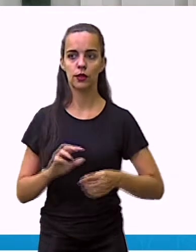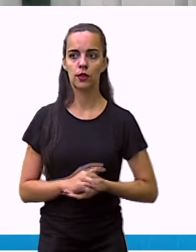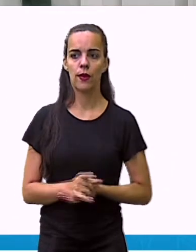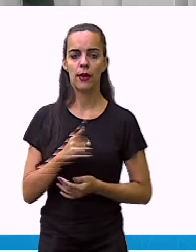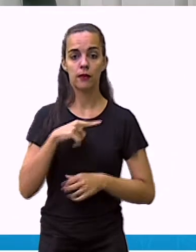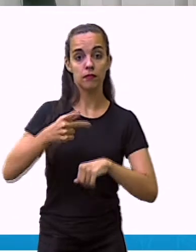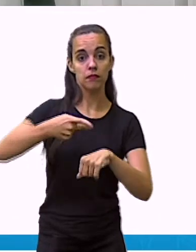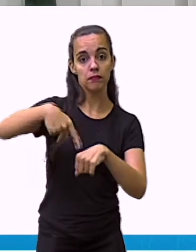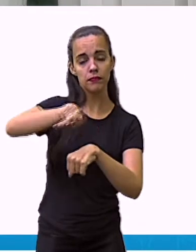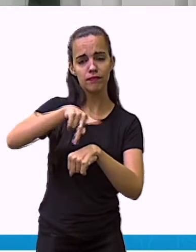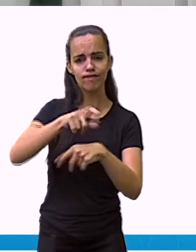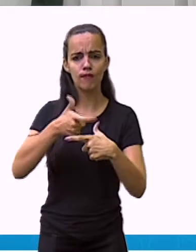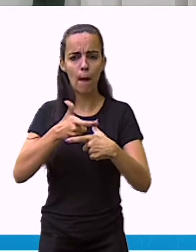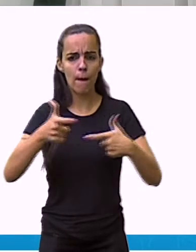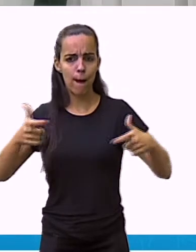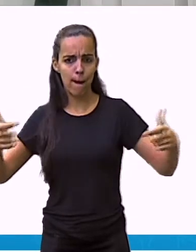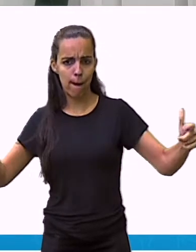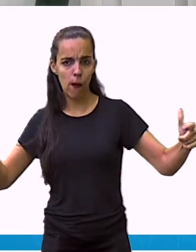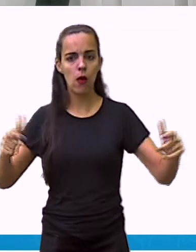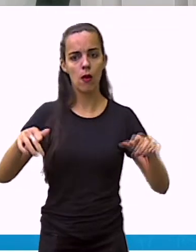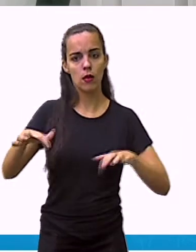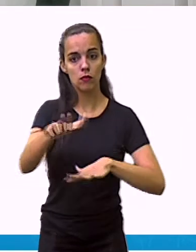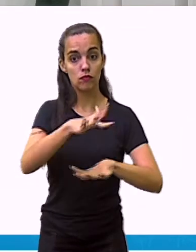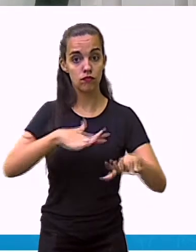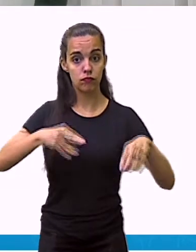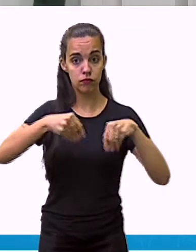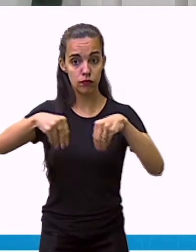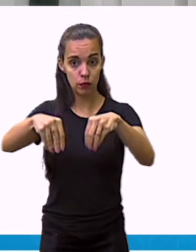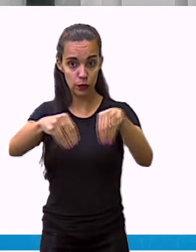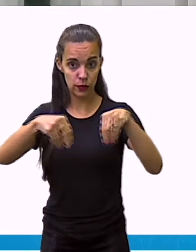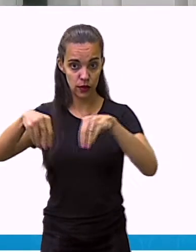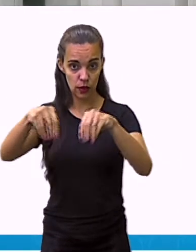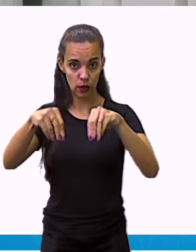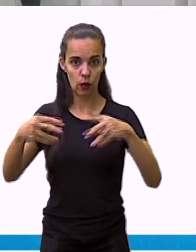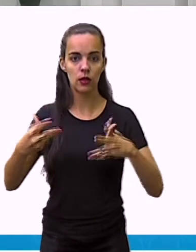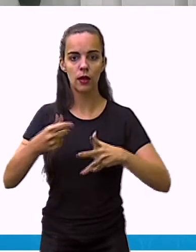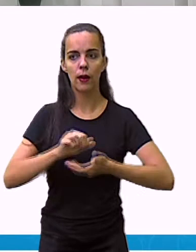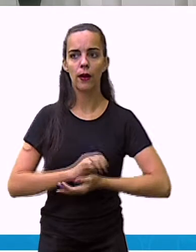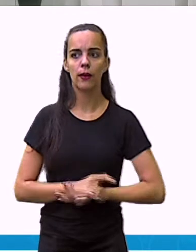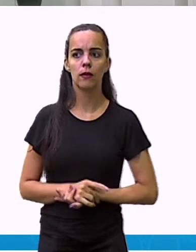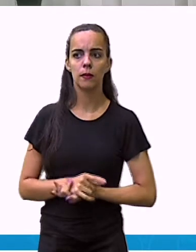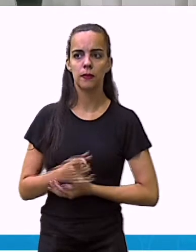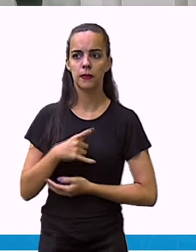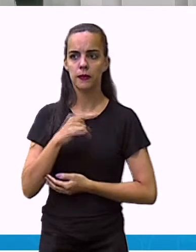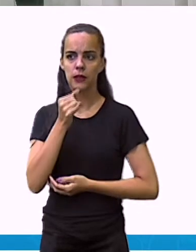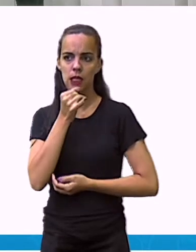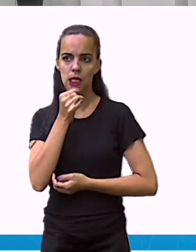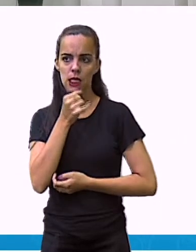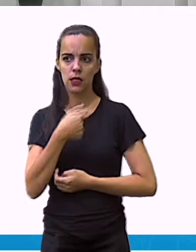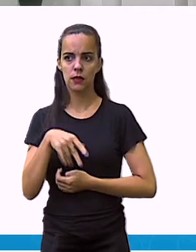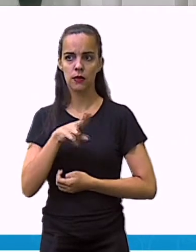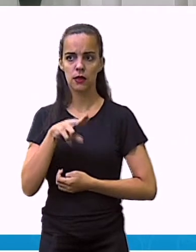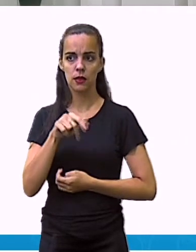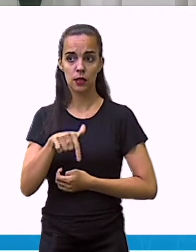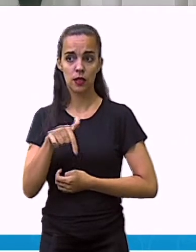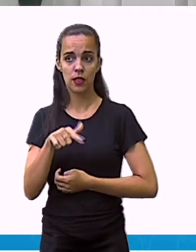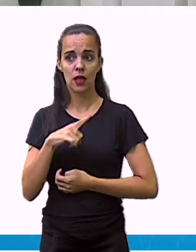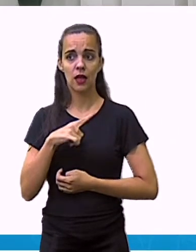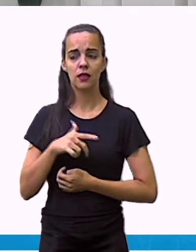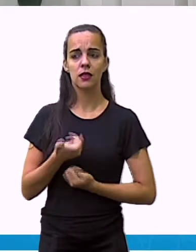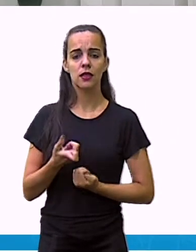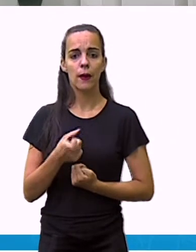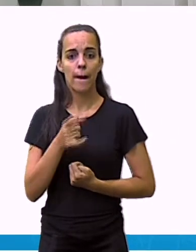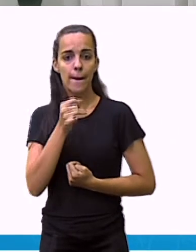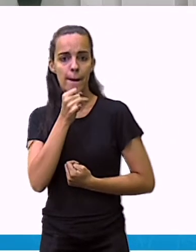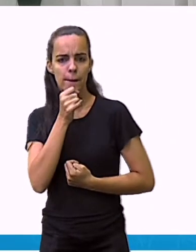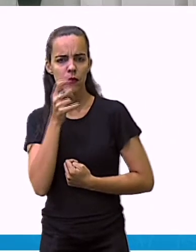gráfico? Países com maior extensão territorial. Só de olhar o comprimento desse, podemos dizer que a